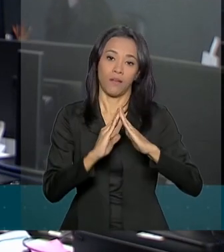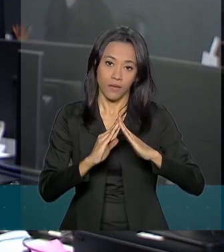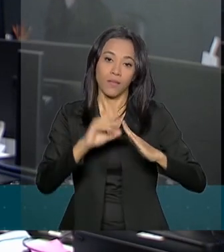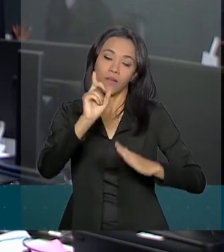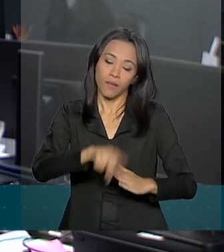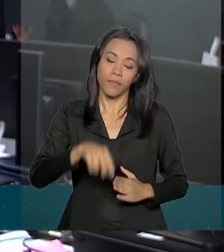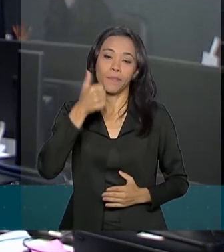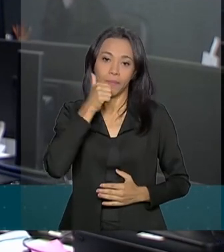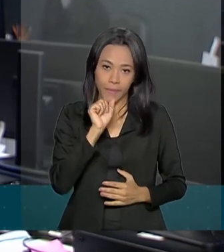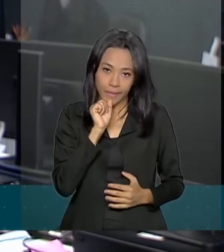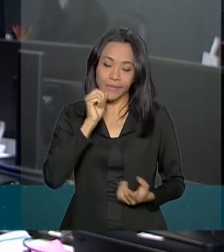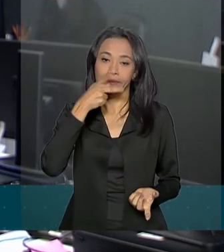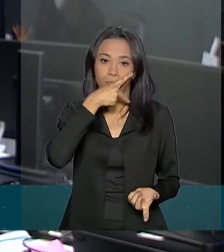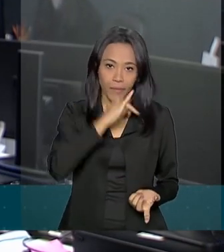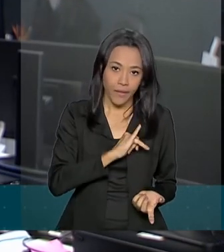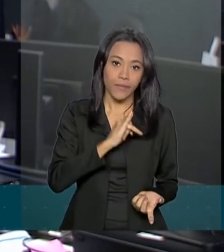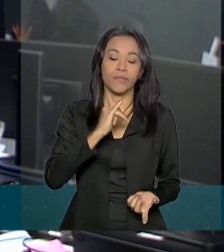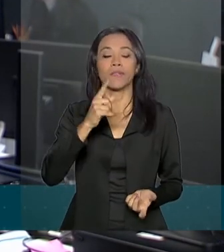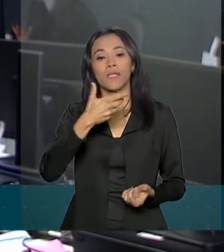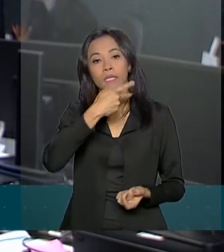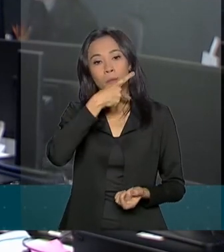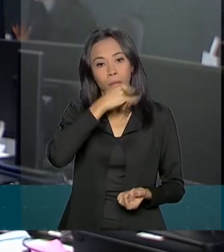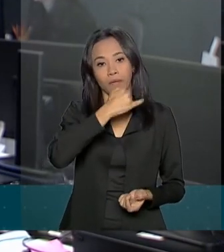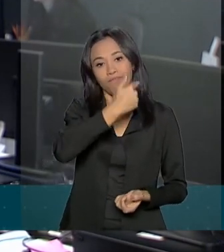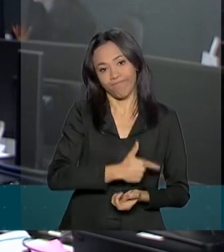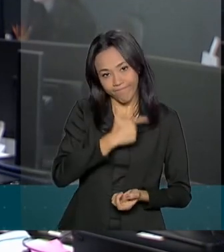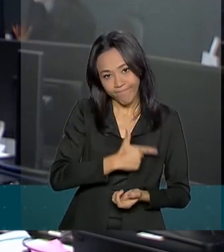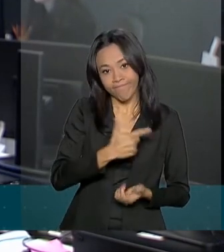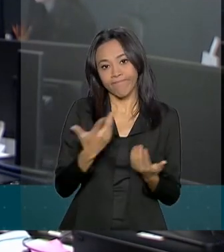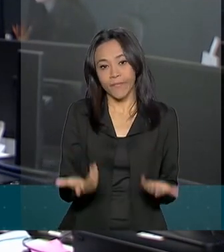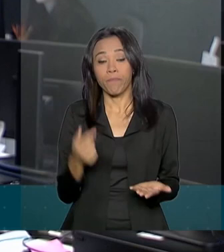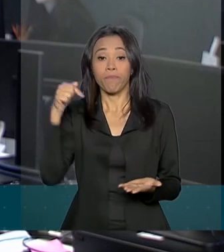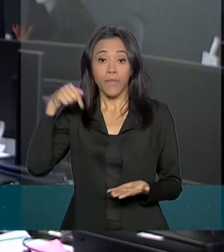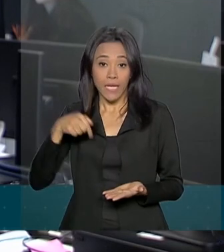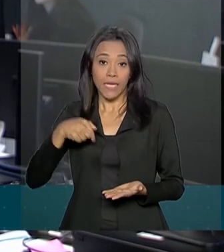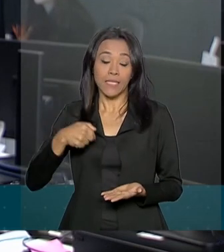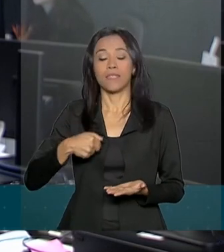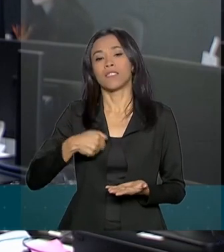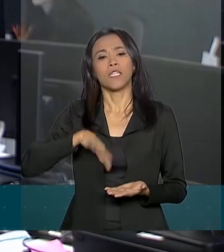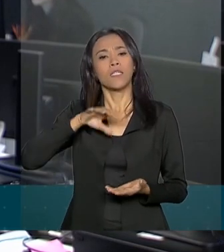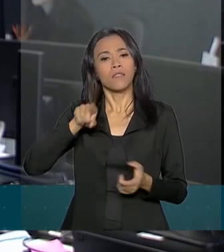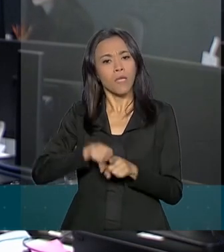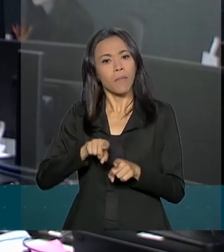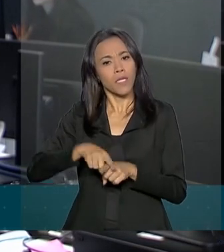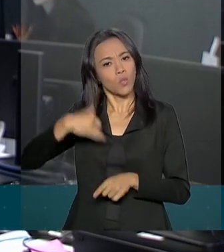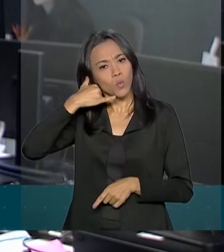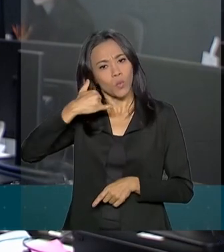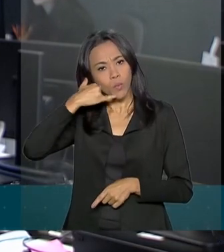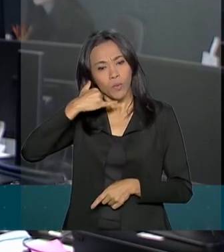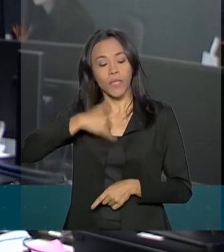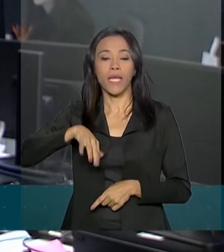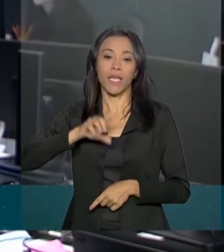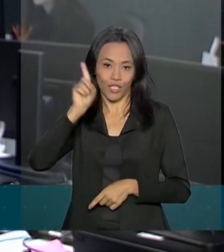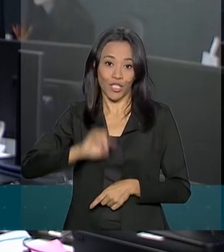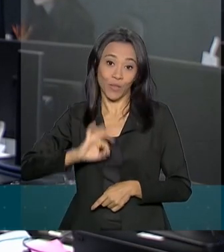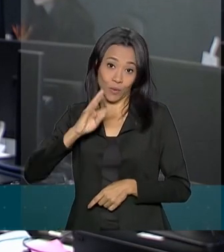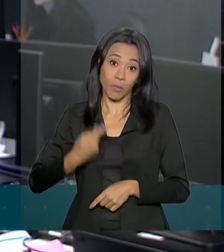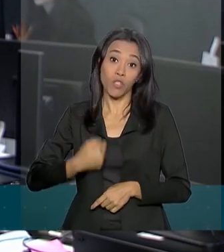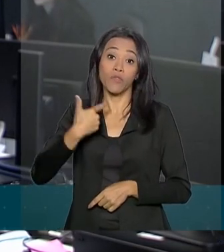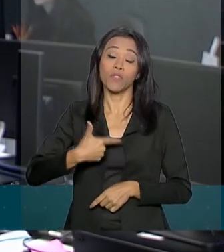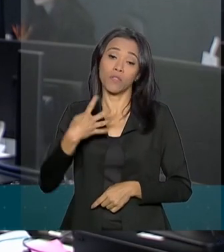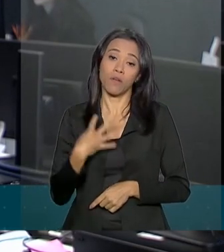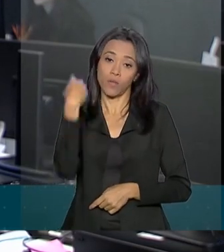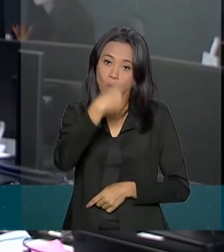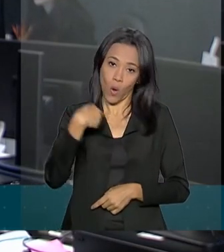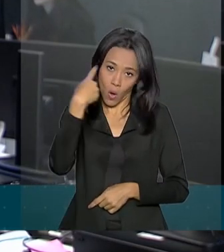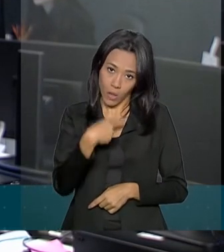por mães, pais e padrastos. O serviço, também conhecido como Disque Direitos Humanos, funciona diariamente 24 horas por